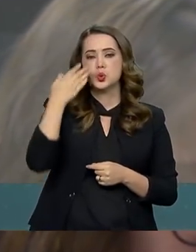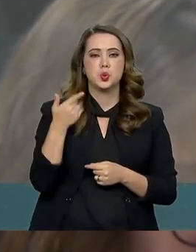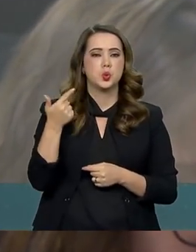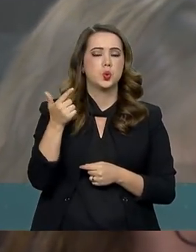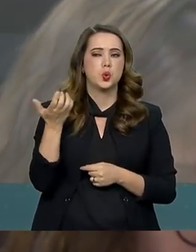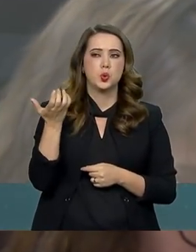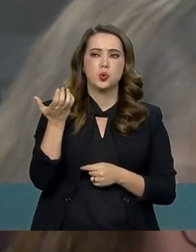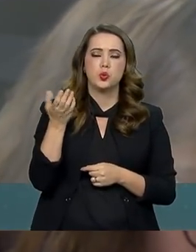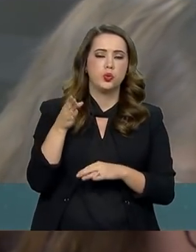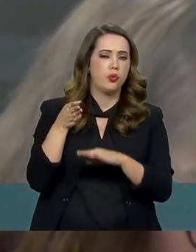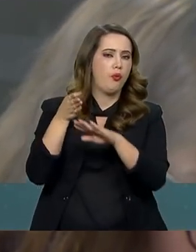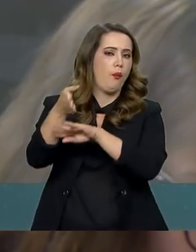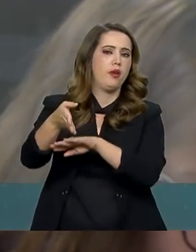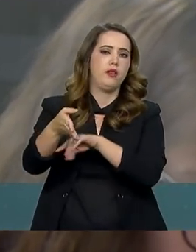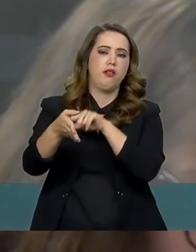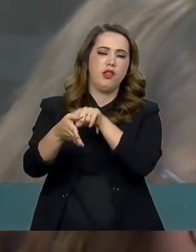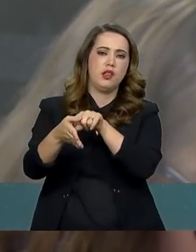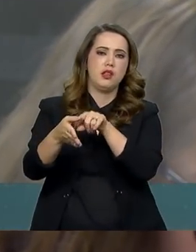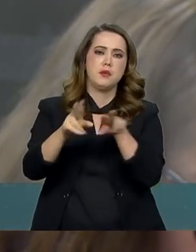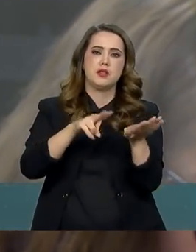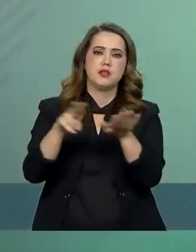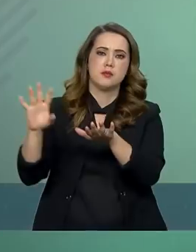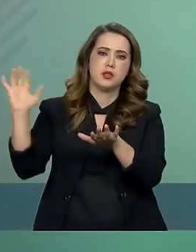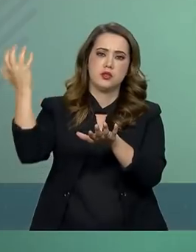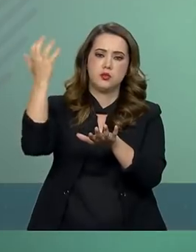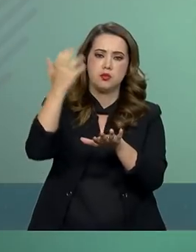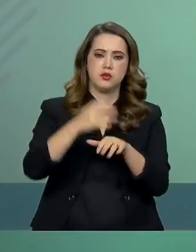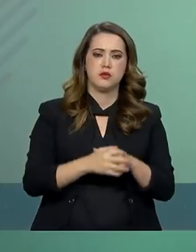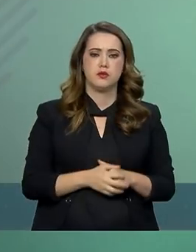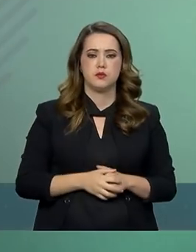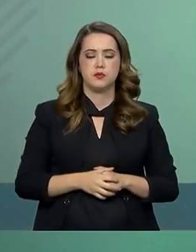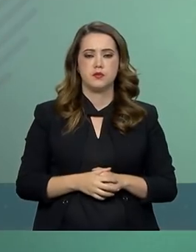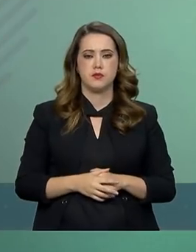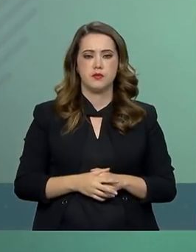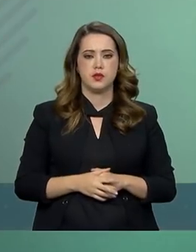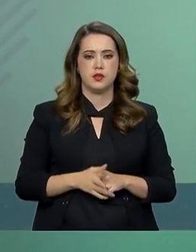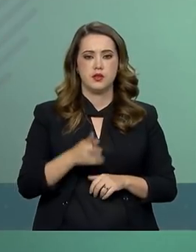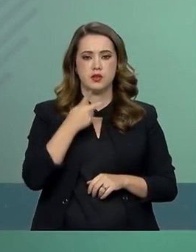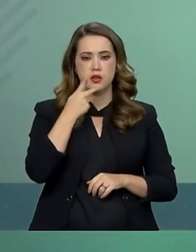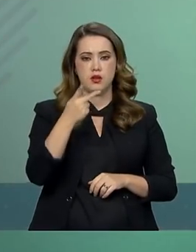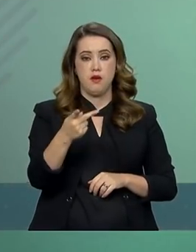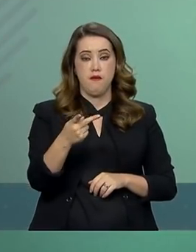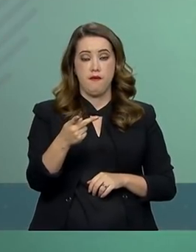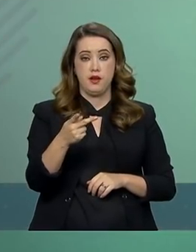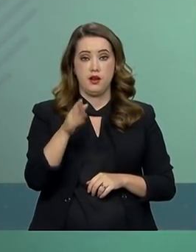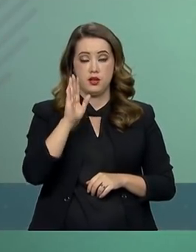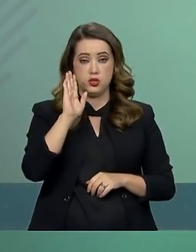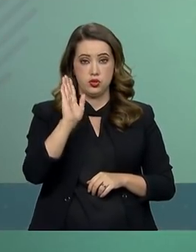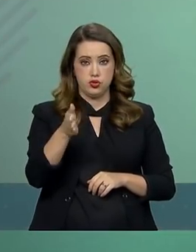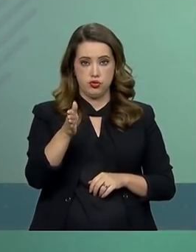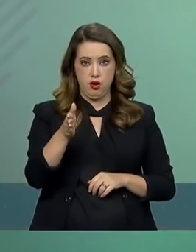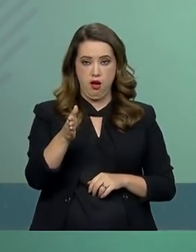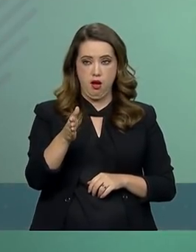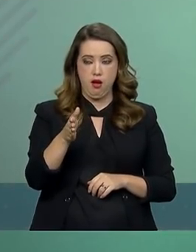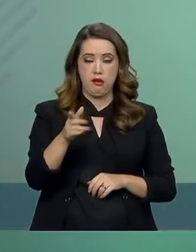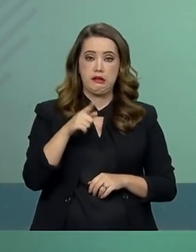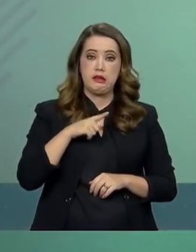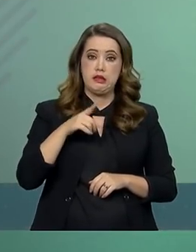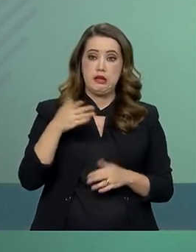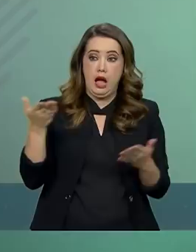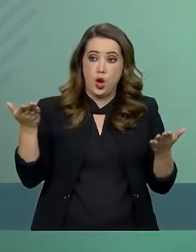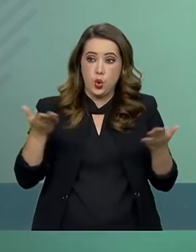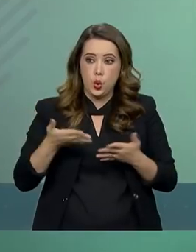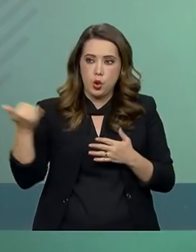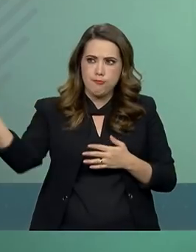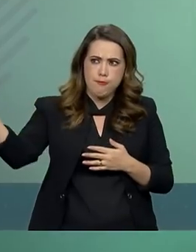participar da Semana do Meio Ambiente. Não, eu acabei de dizer e acabei de receber a informação que ainda não